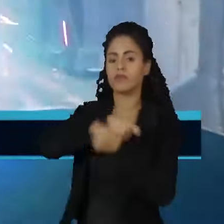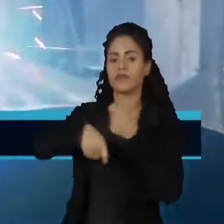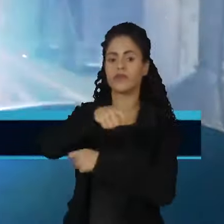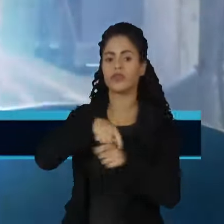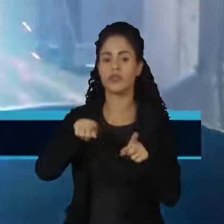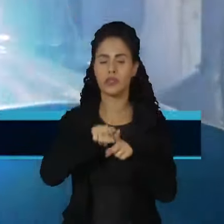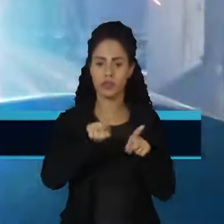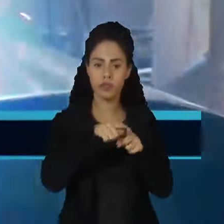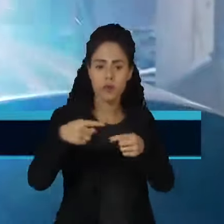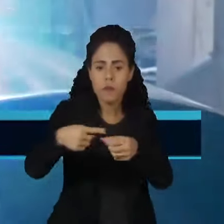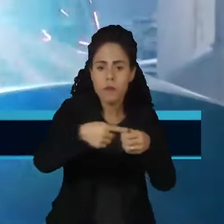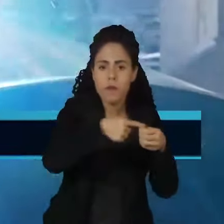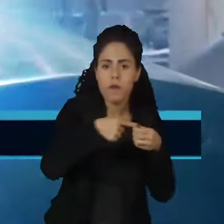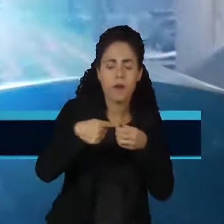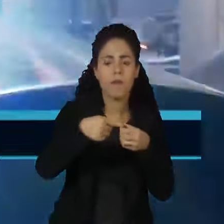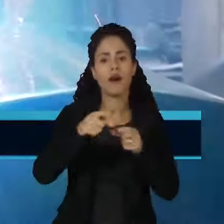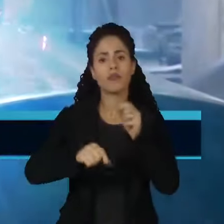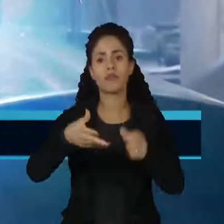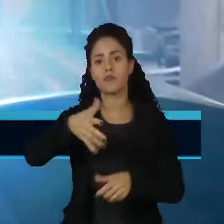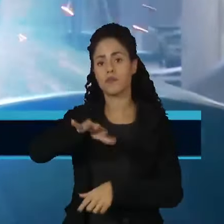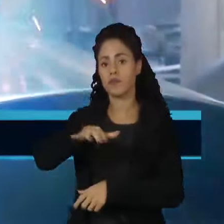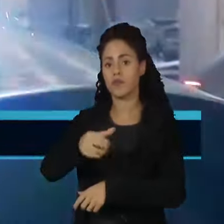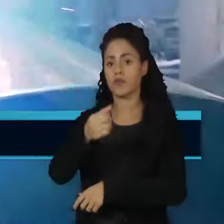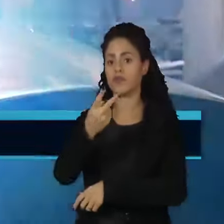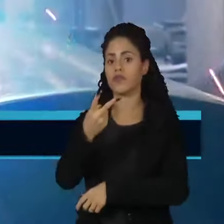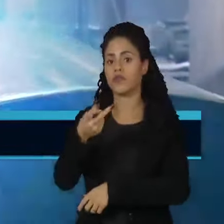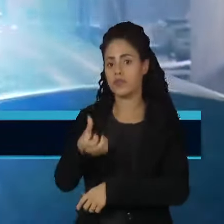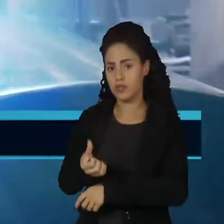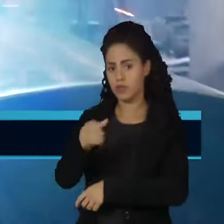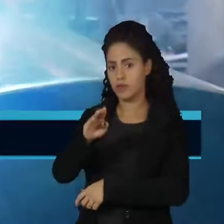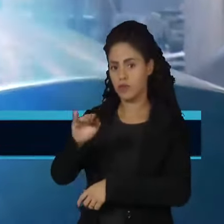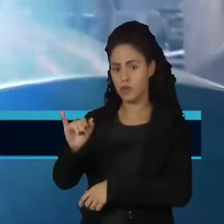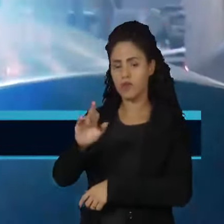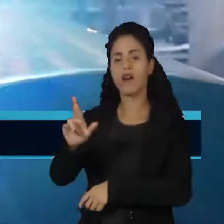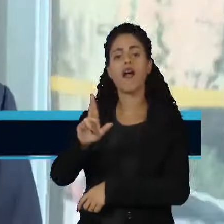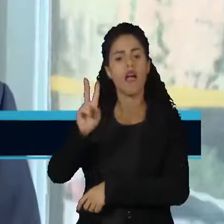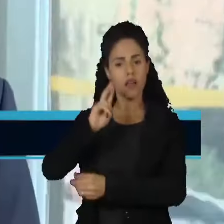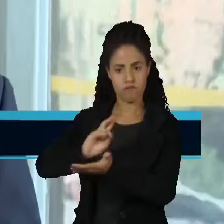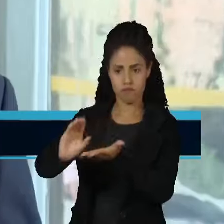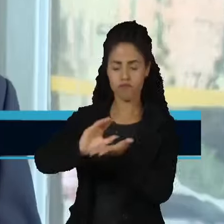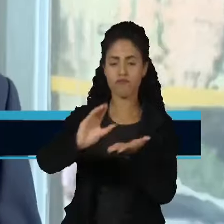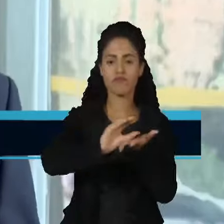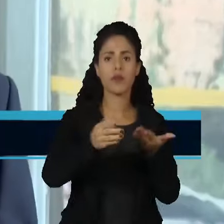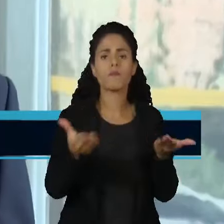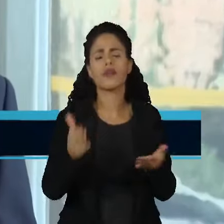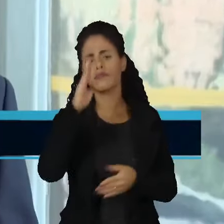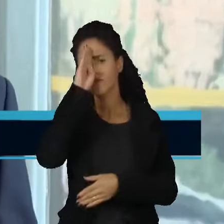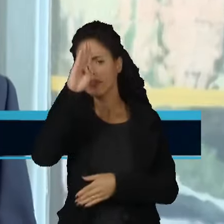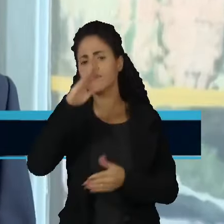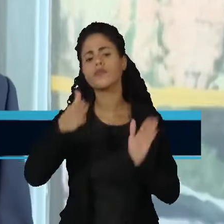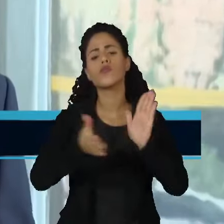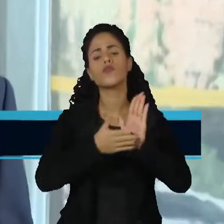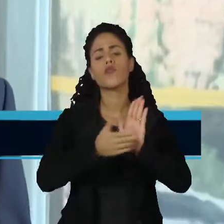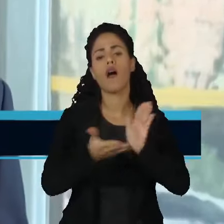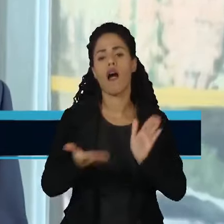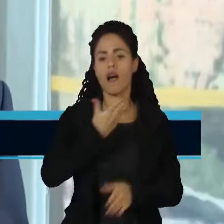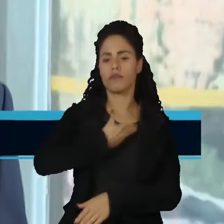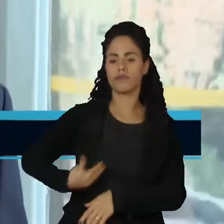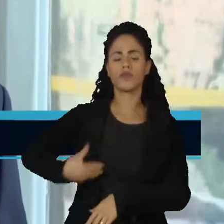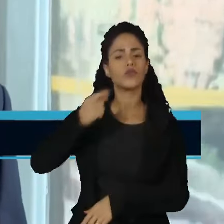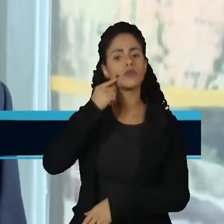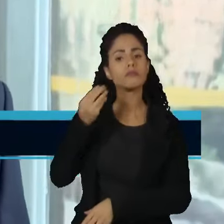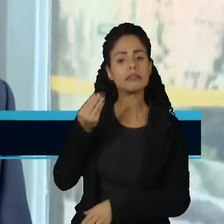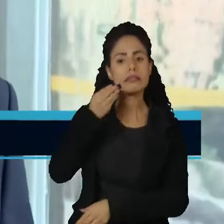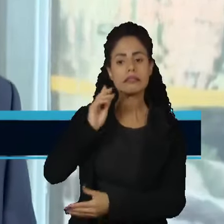pequenos municípios custe mais de 26 bilhões de reais. A principal proposta do governo para